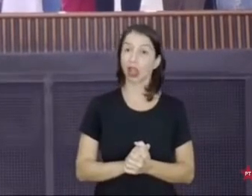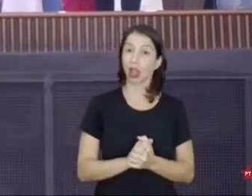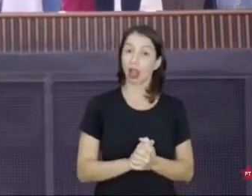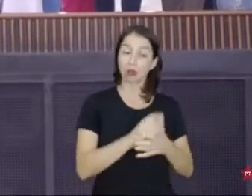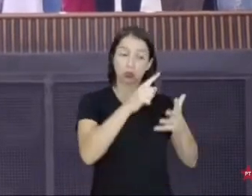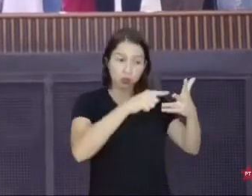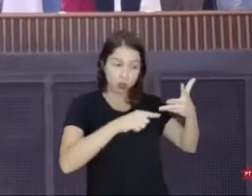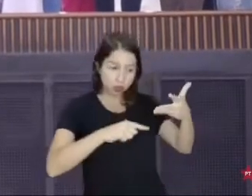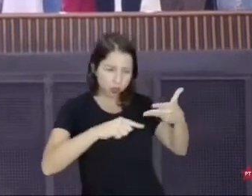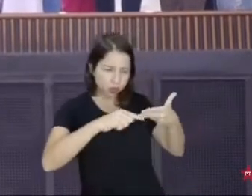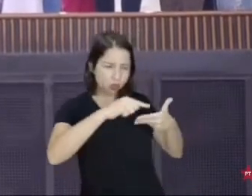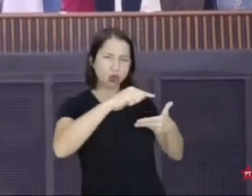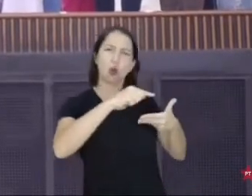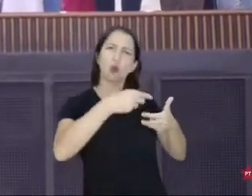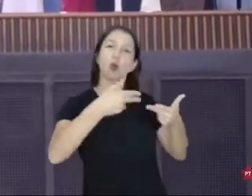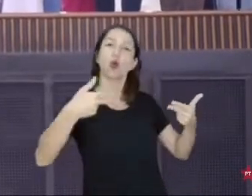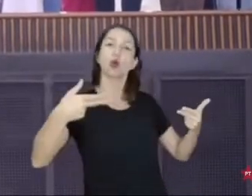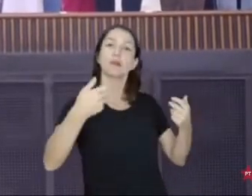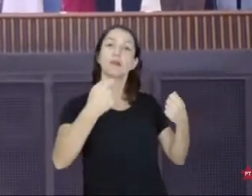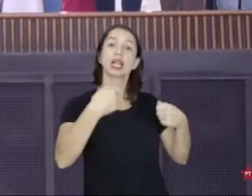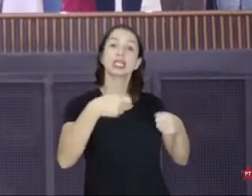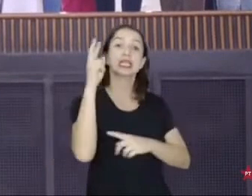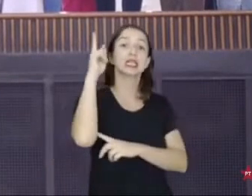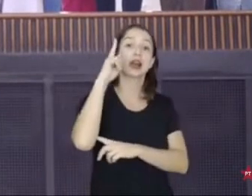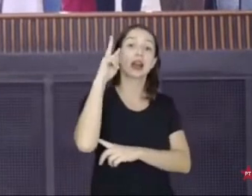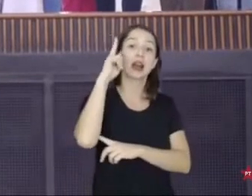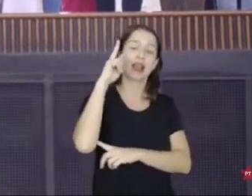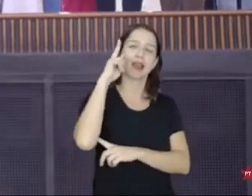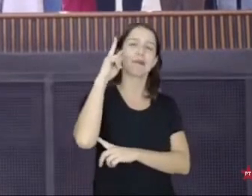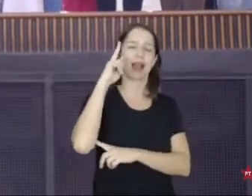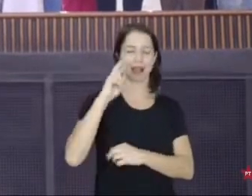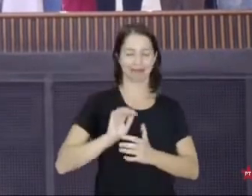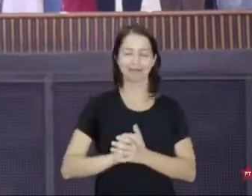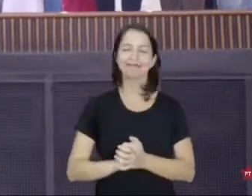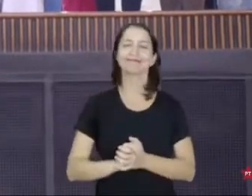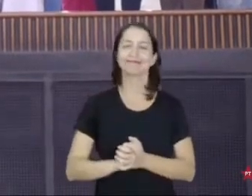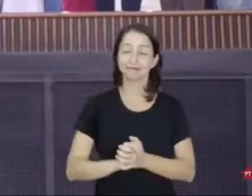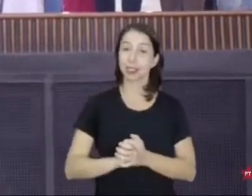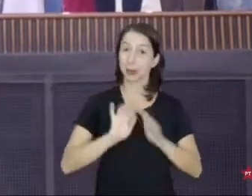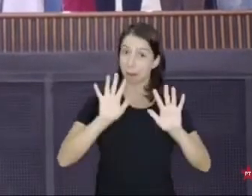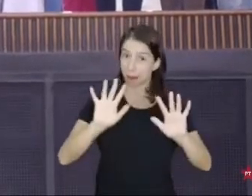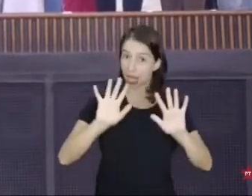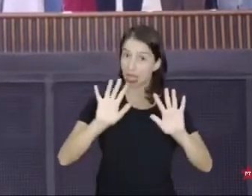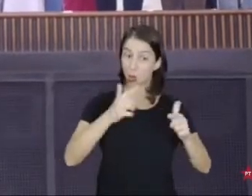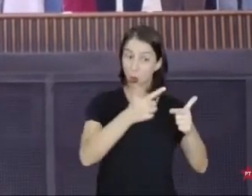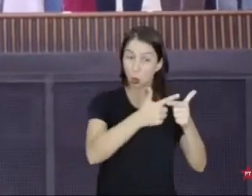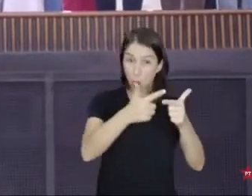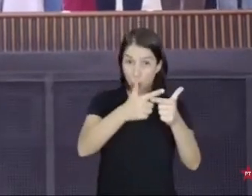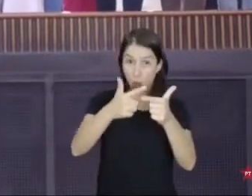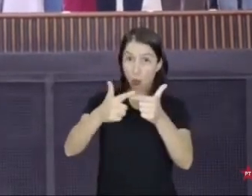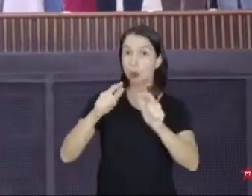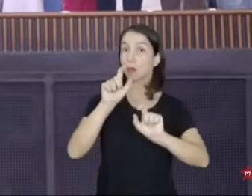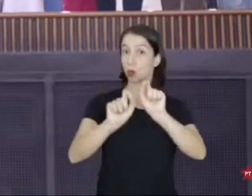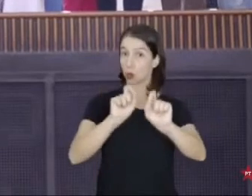precisamos nos recordar para a gente saber. O problema é que a gente não pode permitir que